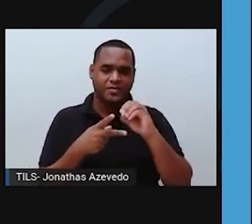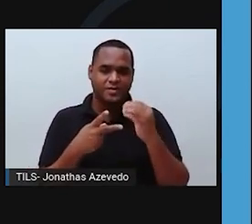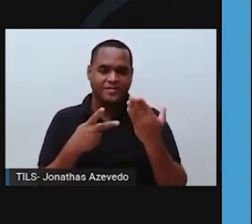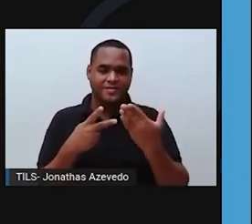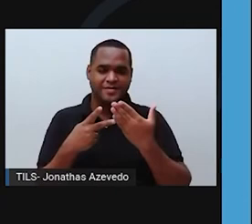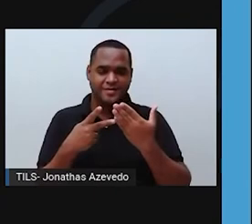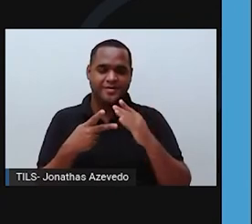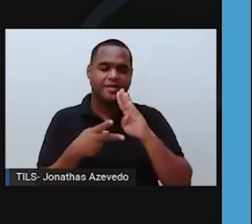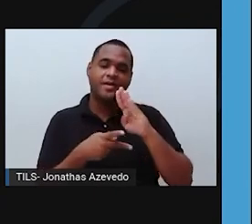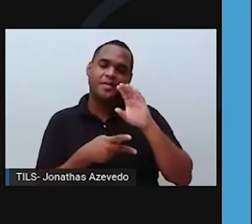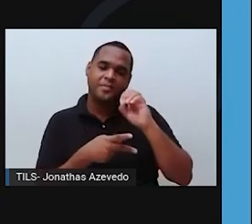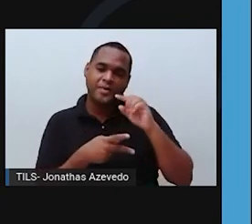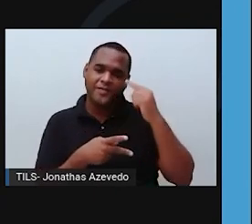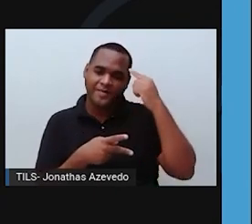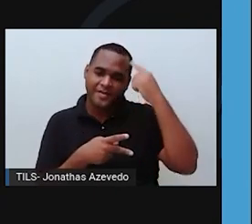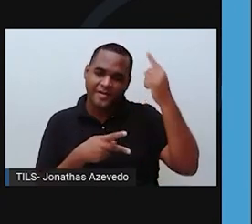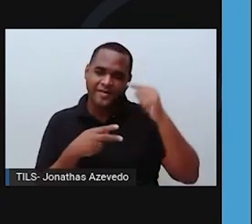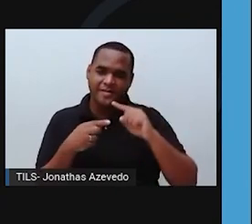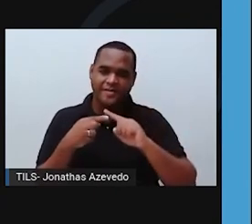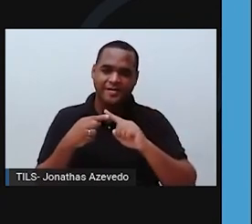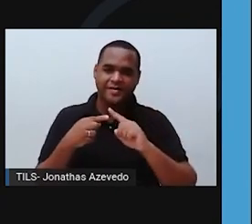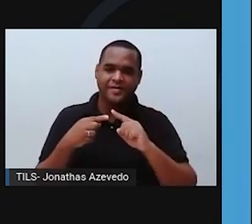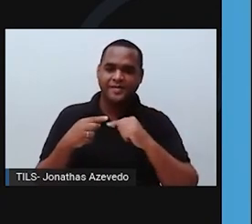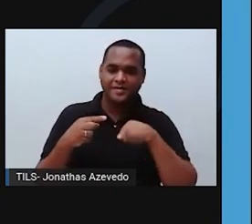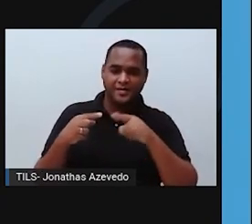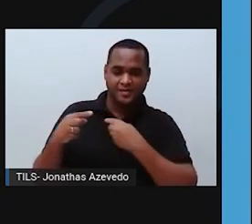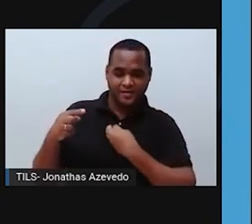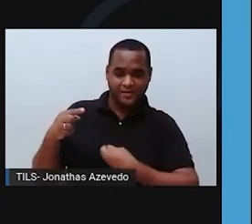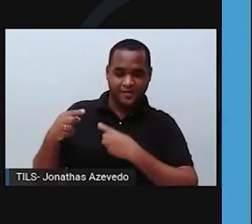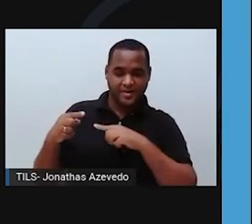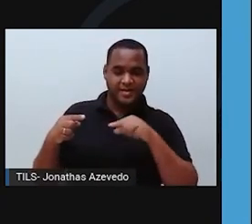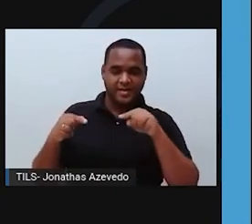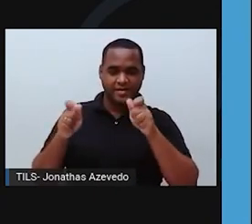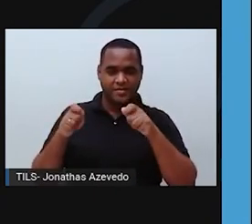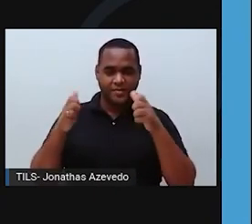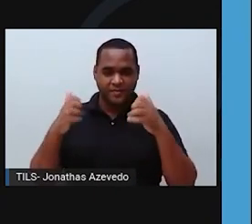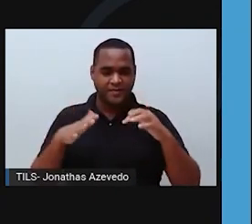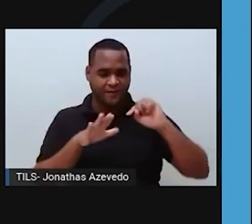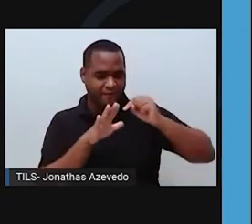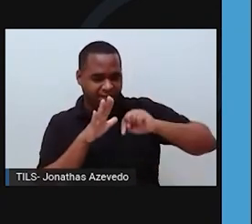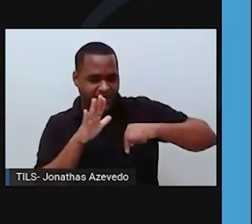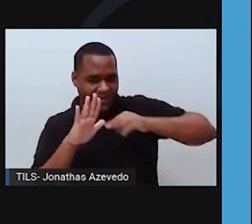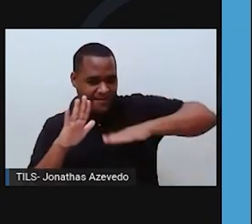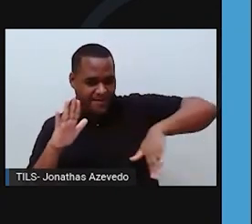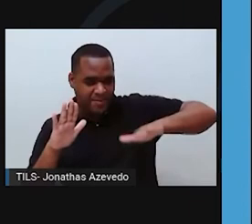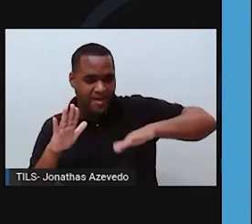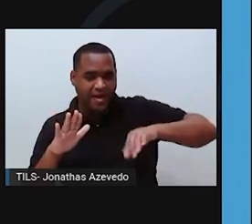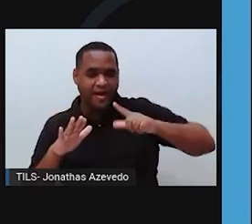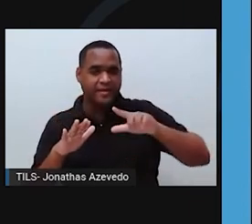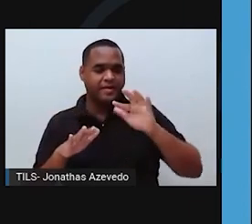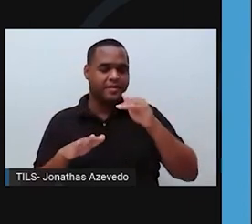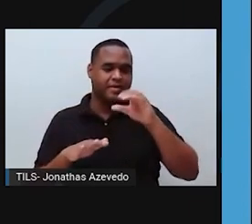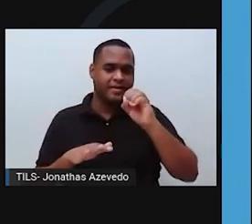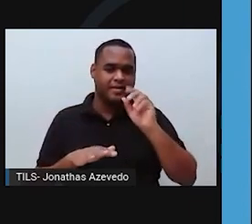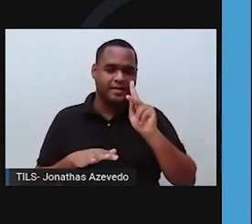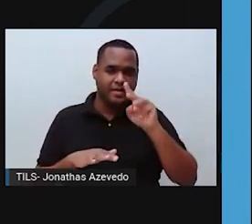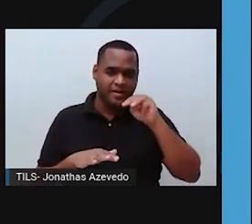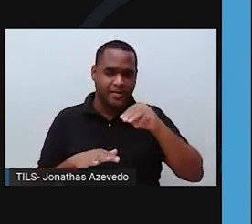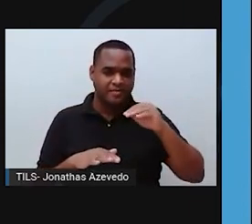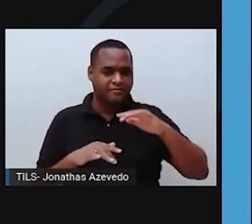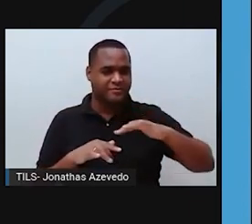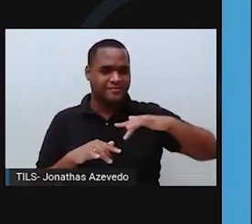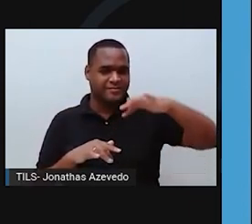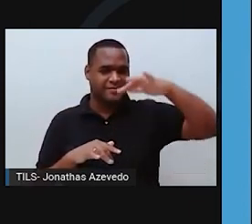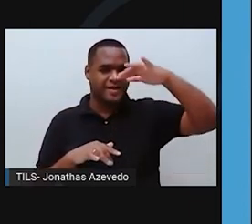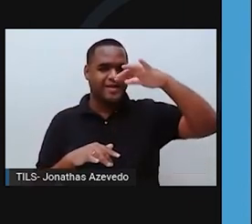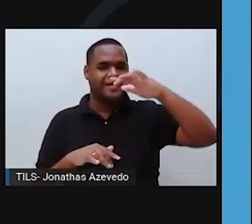A biosfera é a camada onde se encontram os seres vivos. Vai do fundo dos oceanos até 10 quilômetros acima do nível do